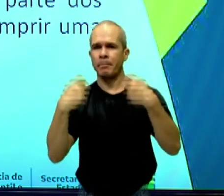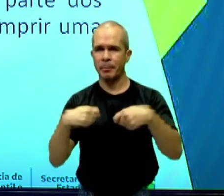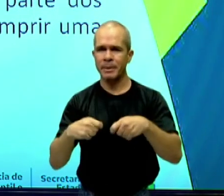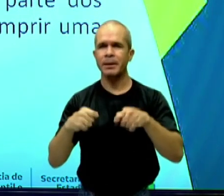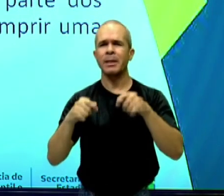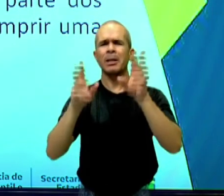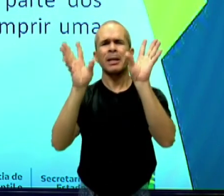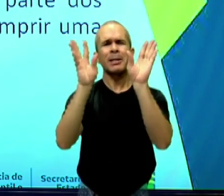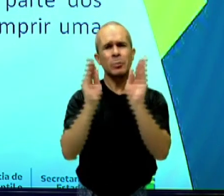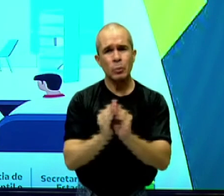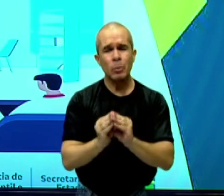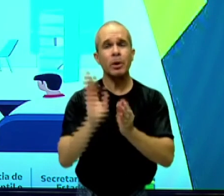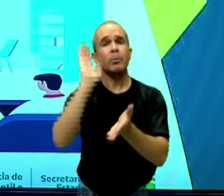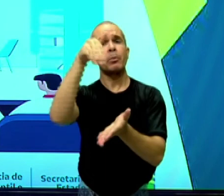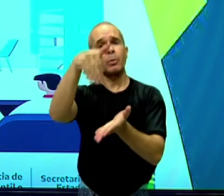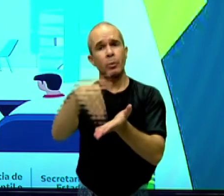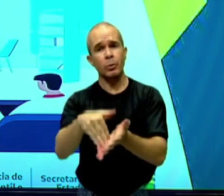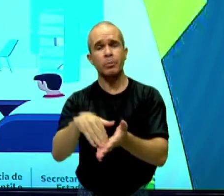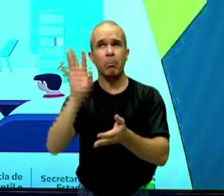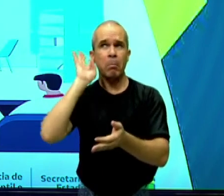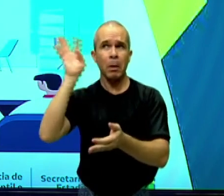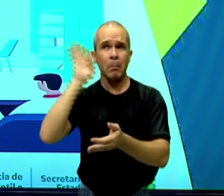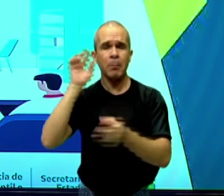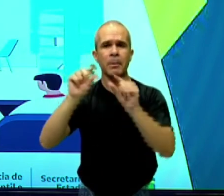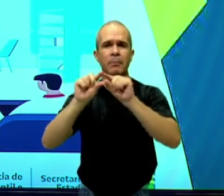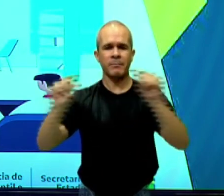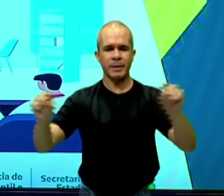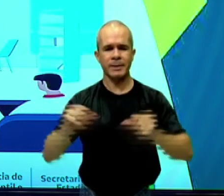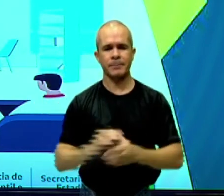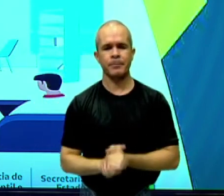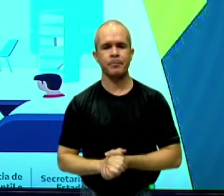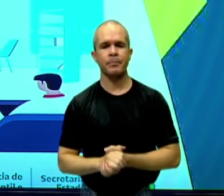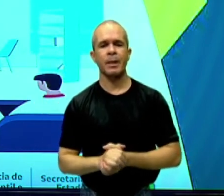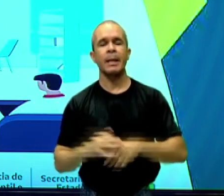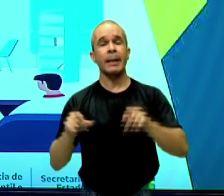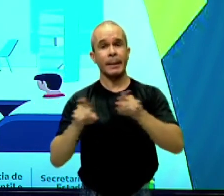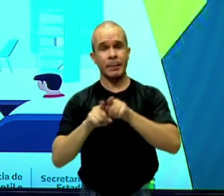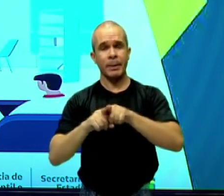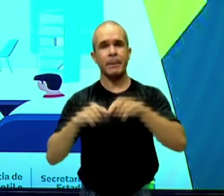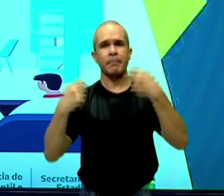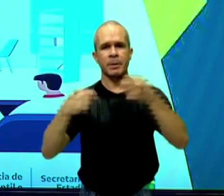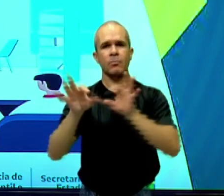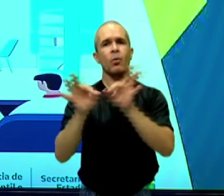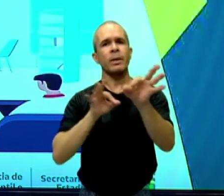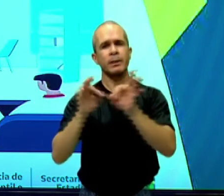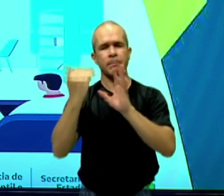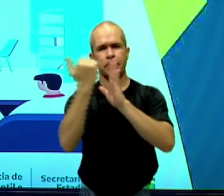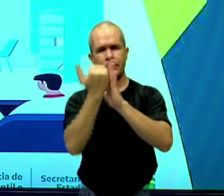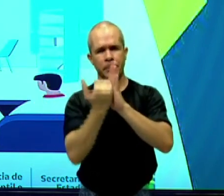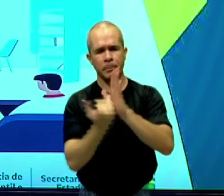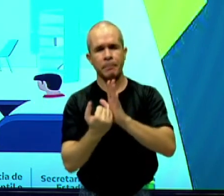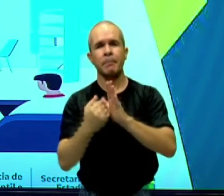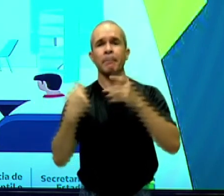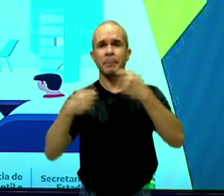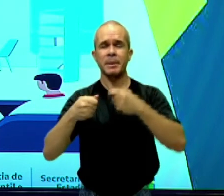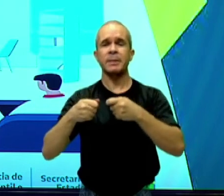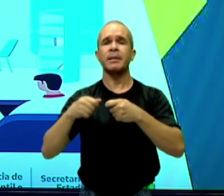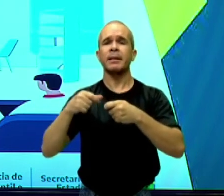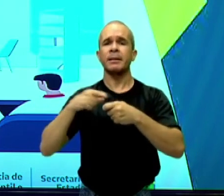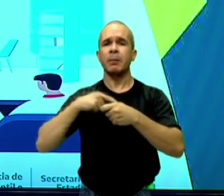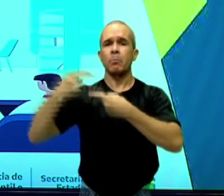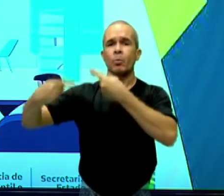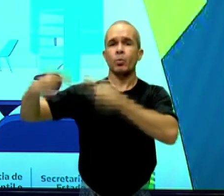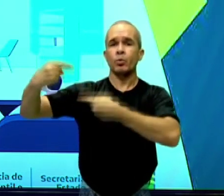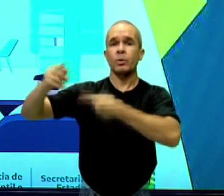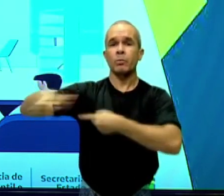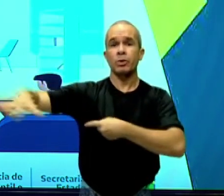síntese de uma reflexão. Ok? Nós temos dentro do roteiro de organização do seminário a discussão geral